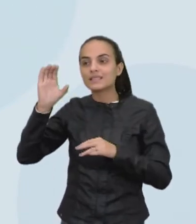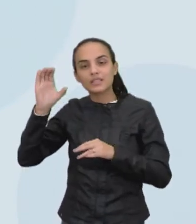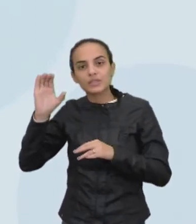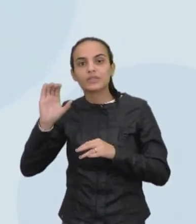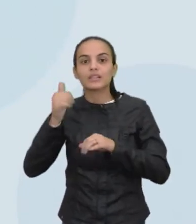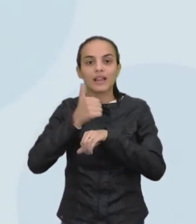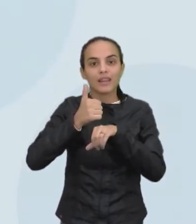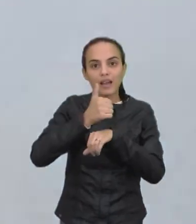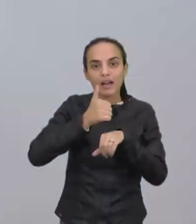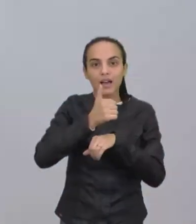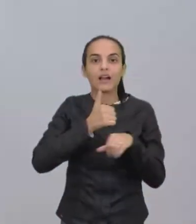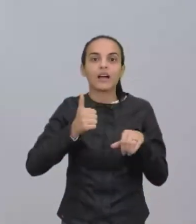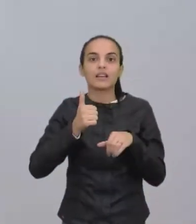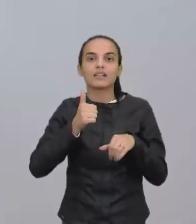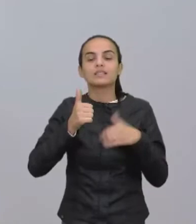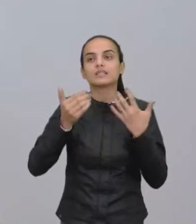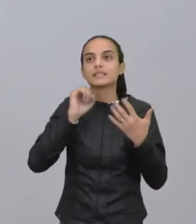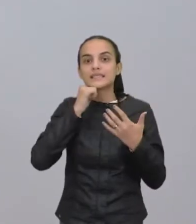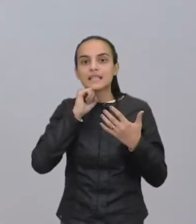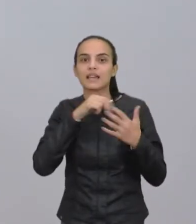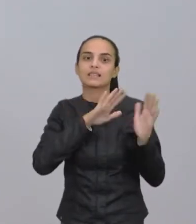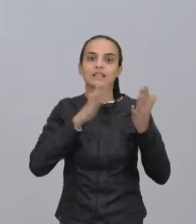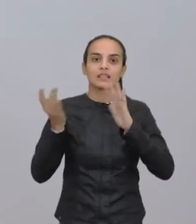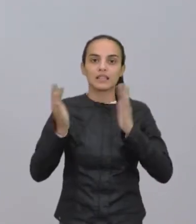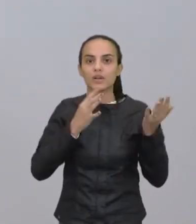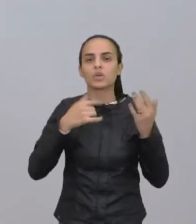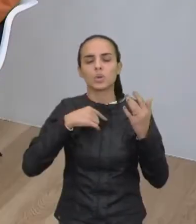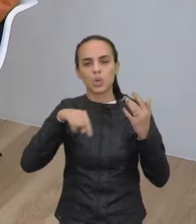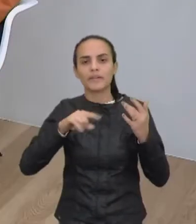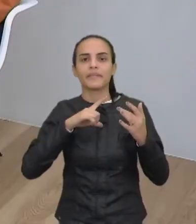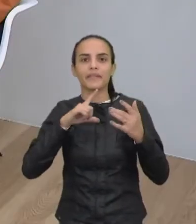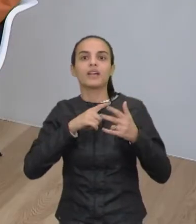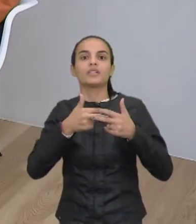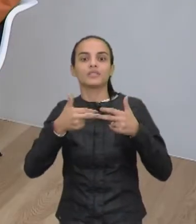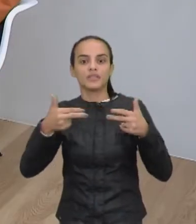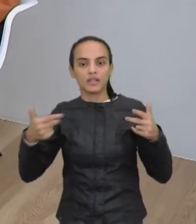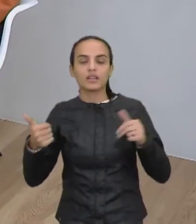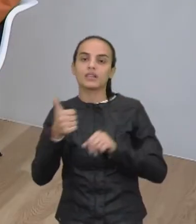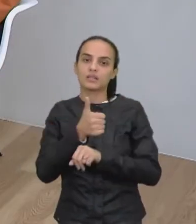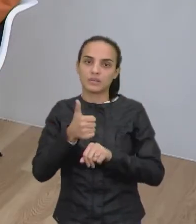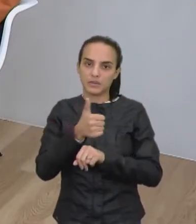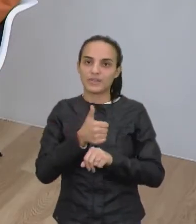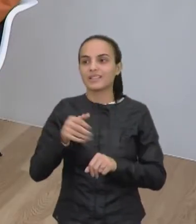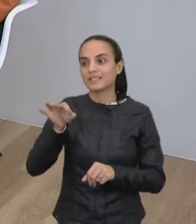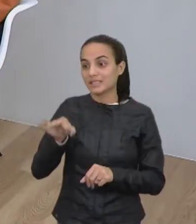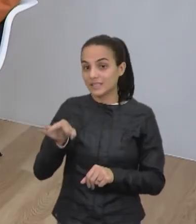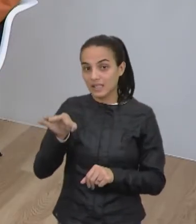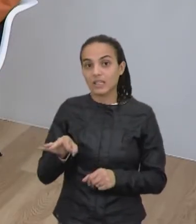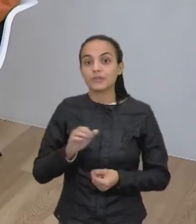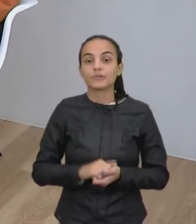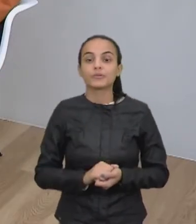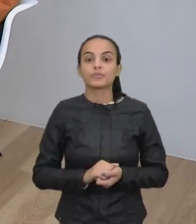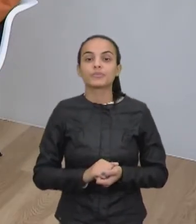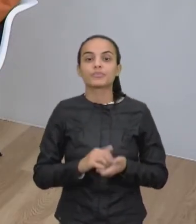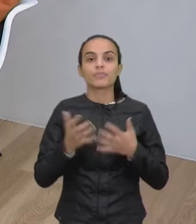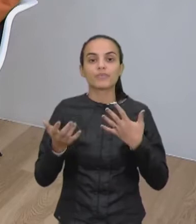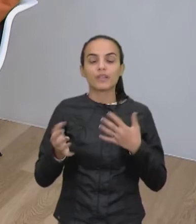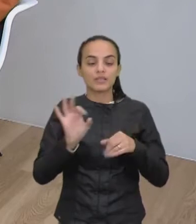área, por exemplo, de ciências da natureza, a gente vai ter aí diversos profissionais, né? Exato, engenheiros,